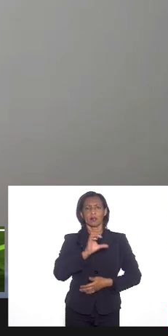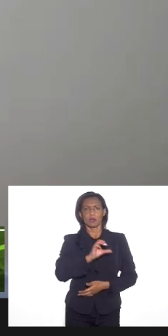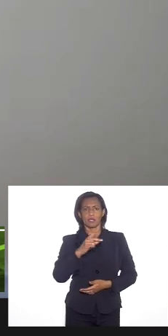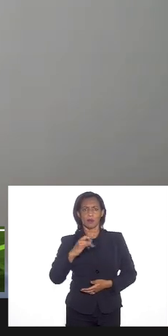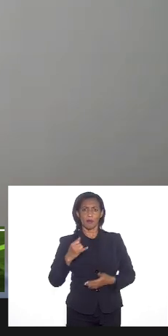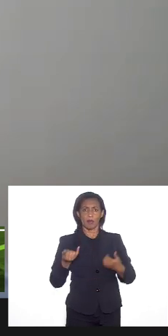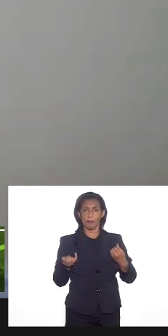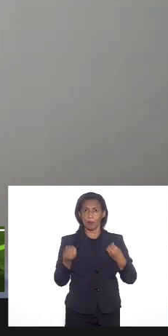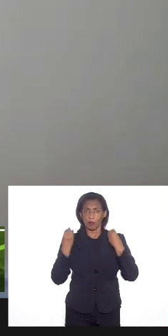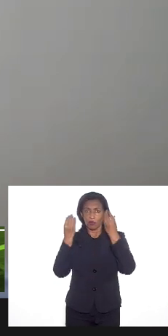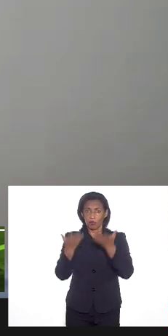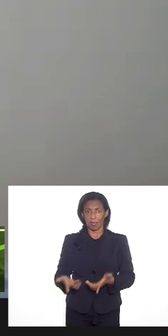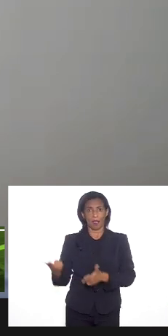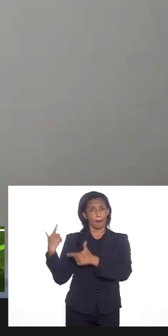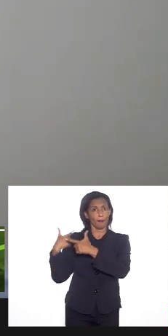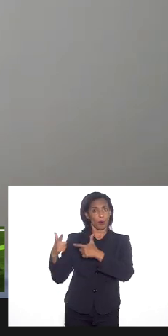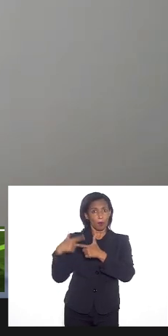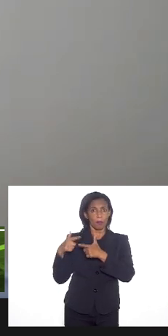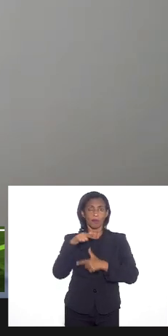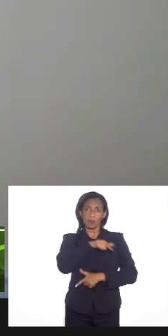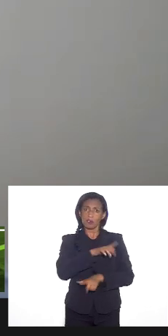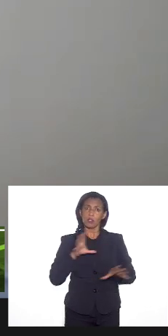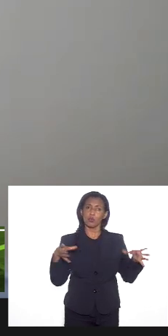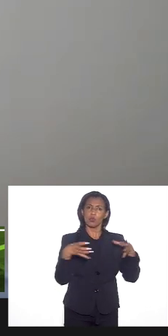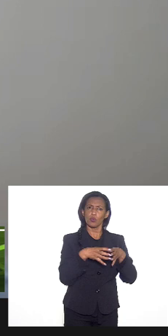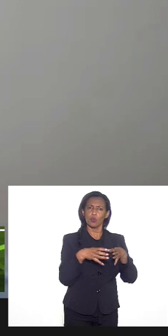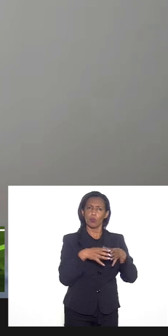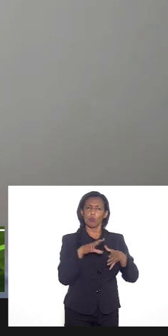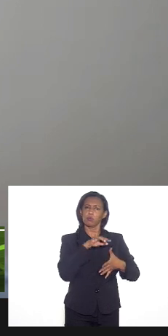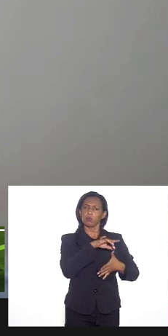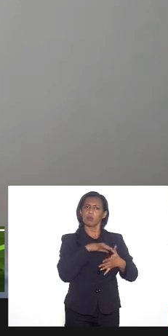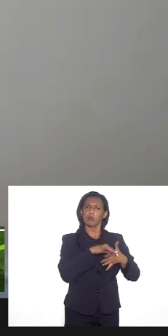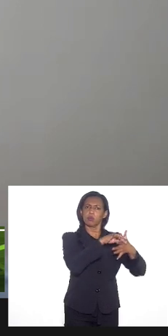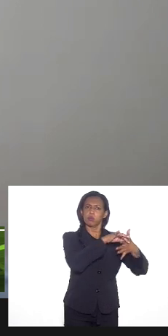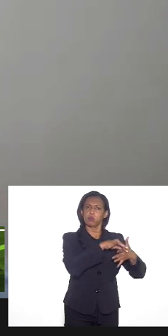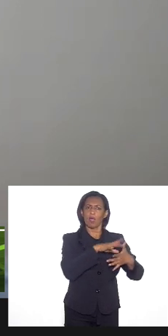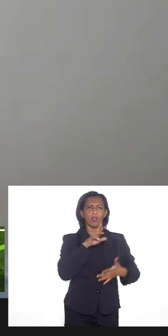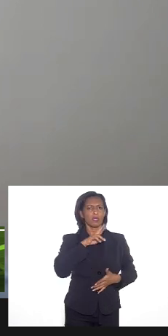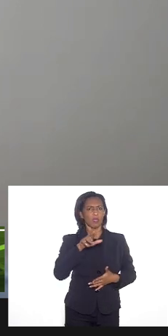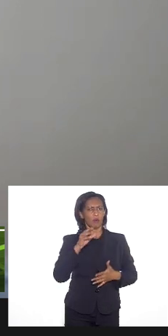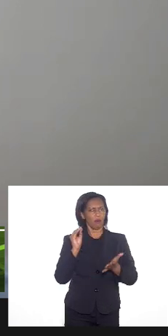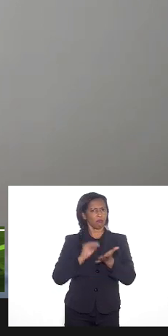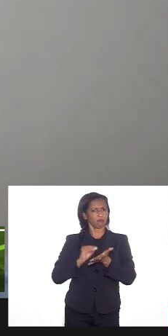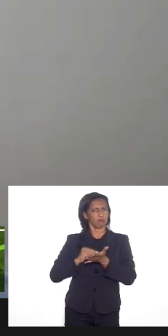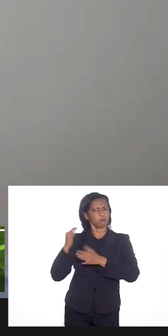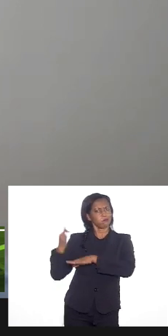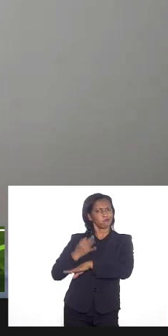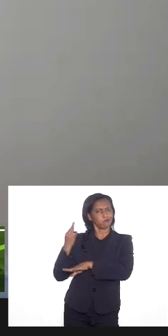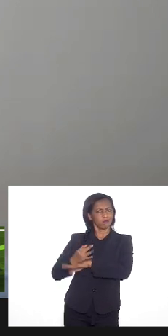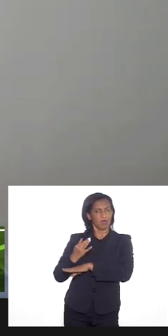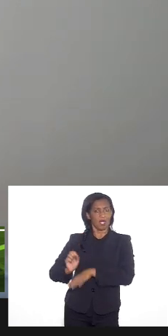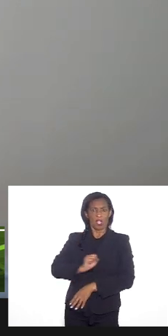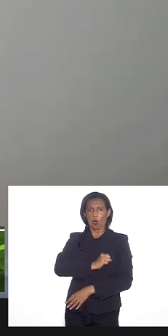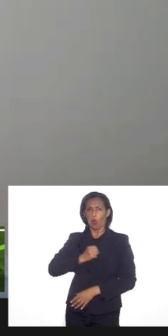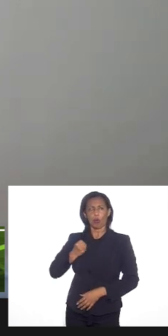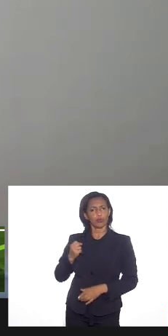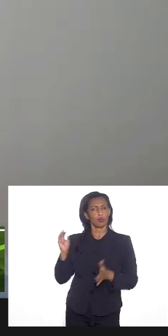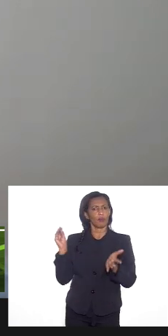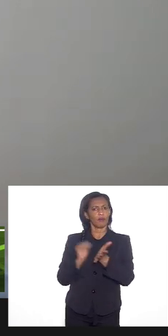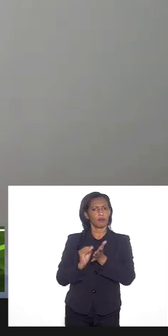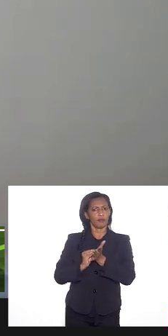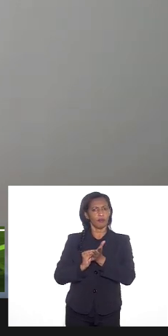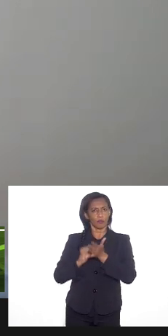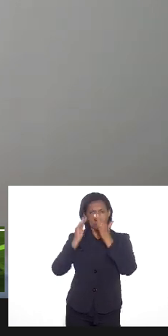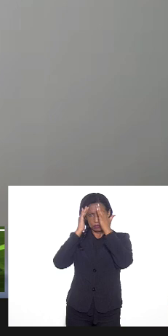é problematizar essa categoria que é prevalente não se trata de intolerância é ódio é desrespeito é